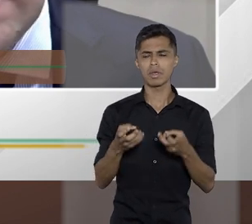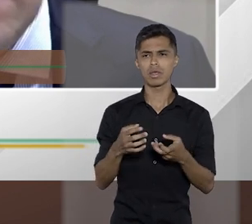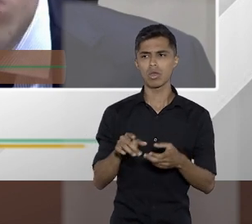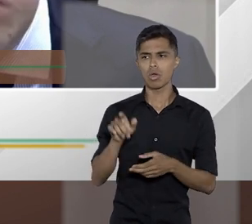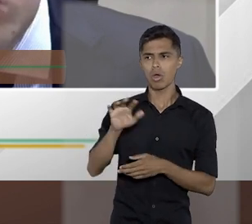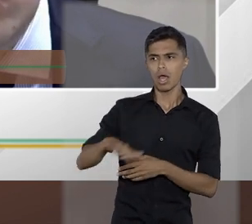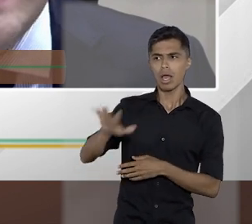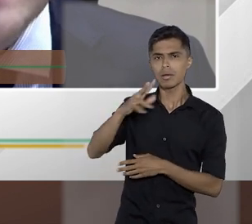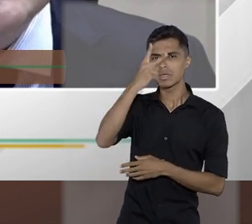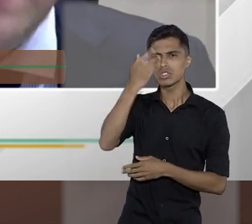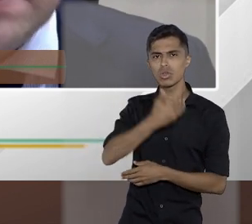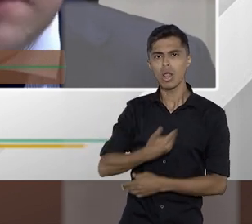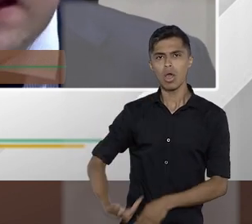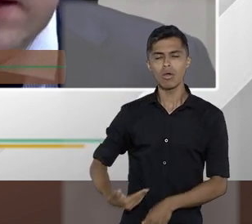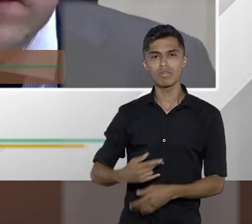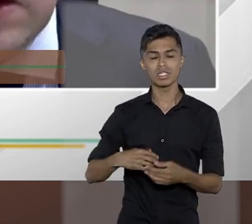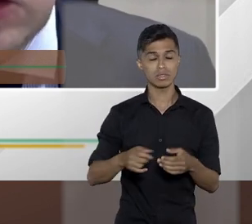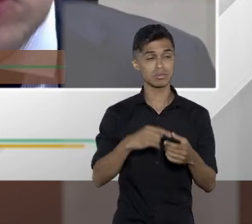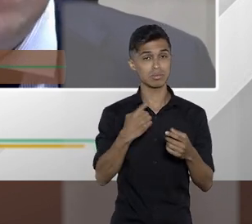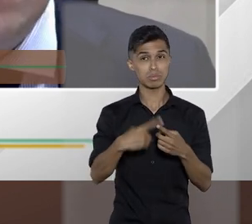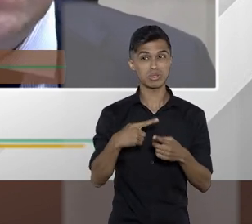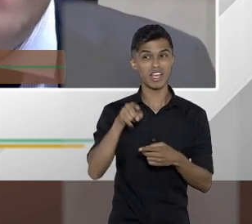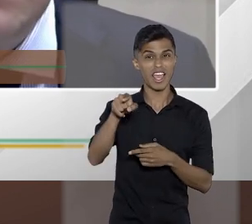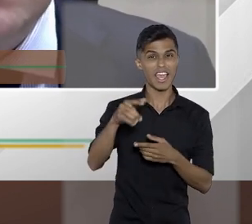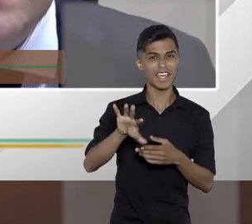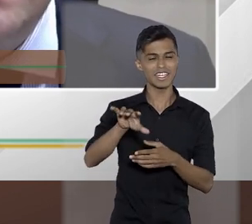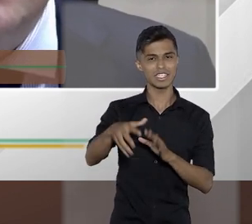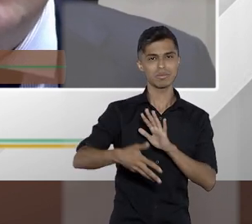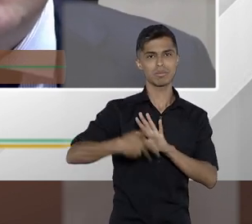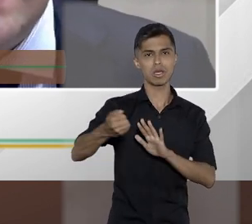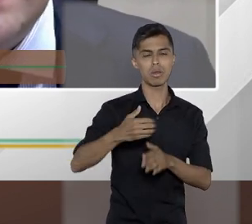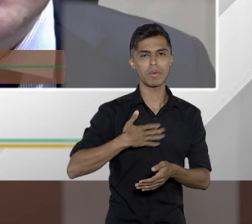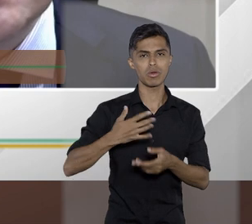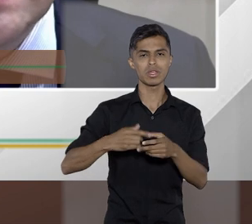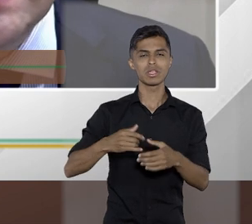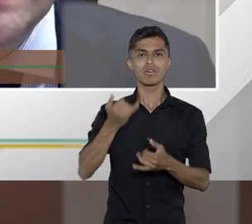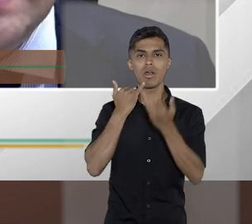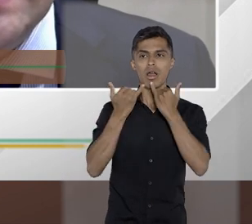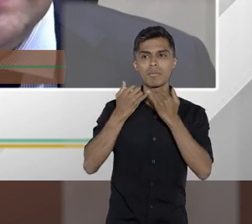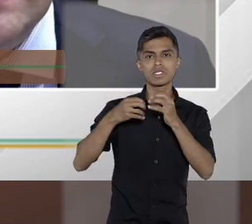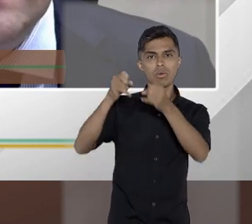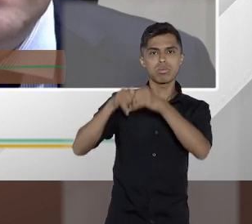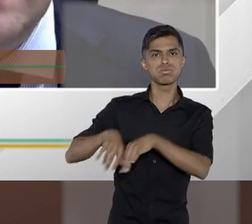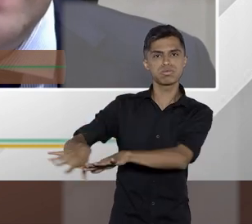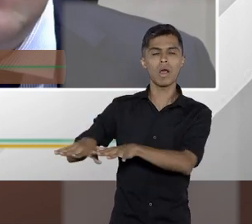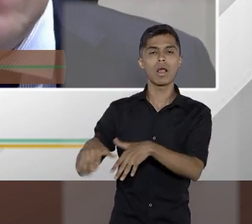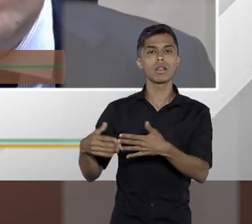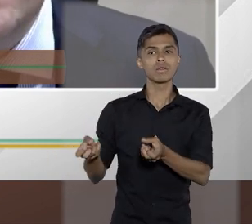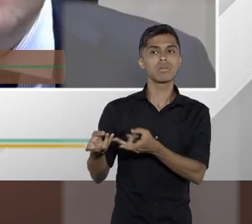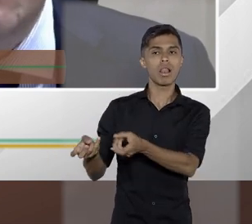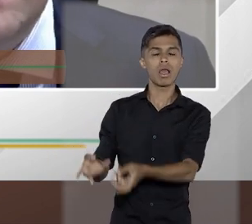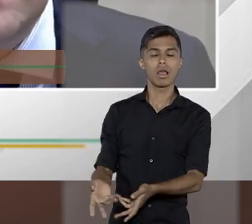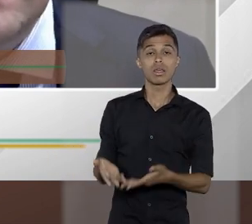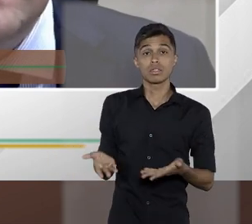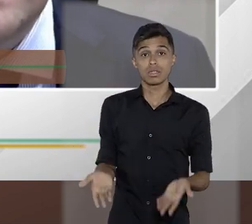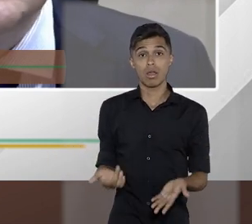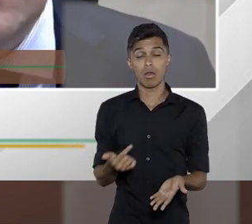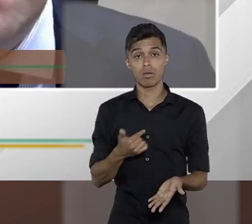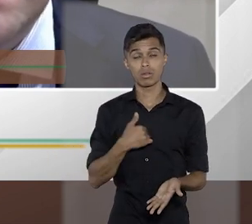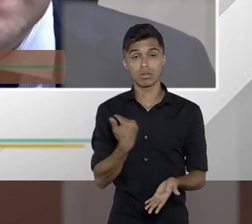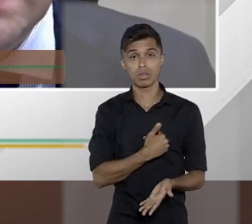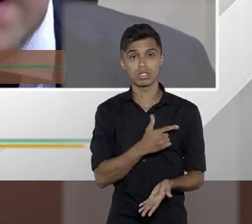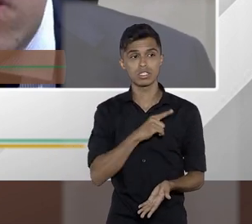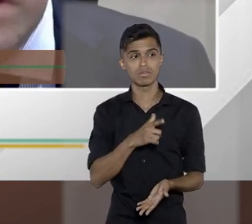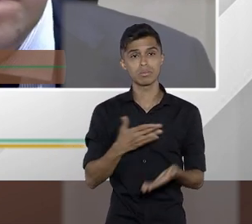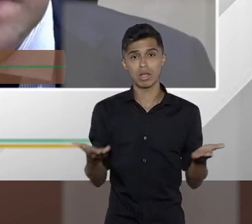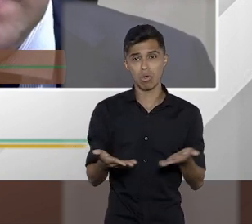do agente público nesse vazamento, como nós tivemos até anos atrás, até numa corrida de